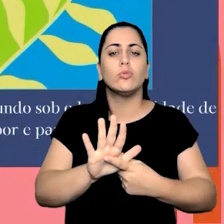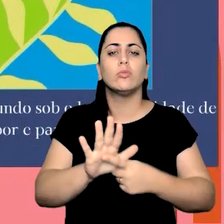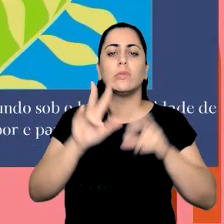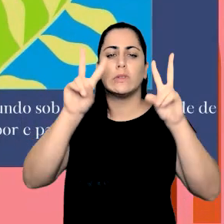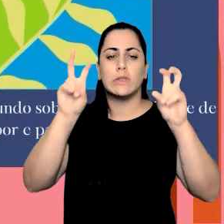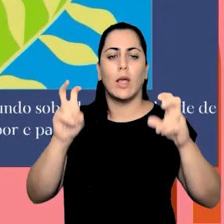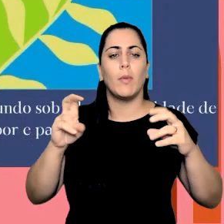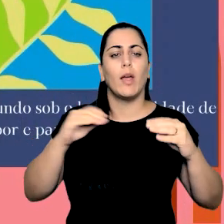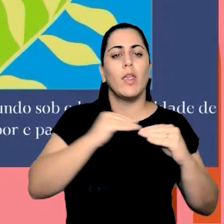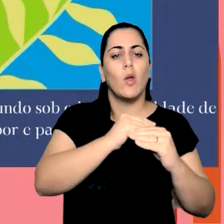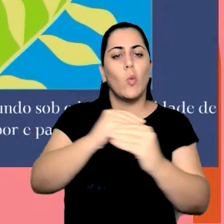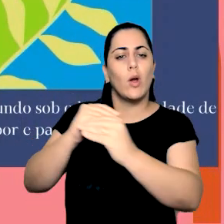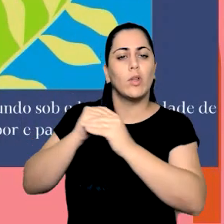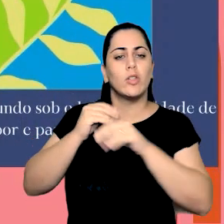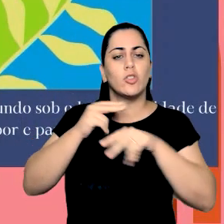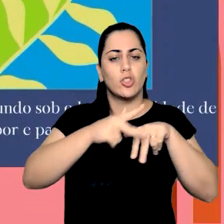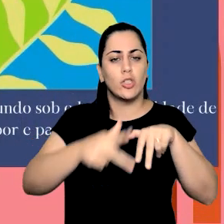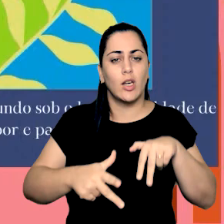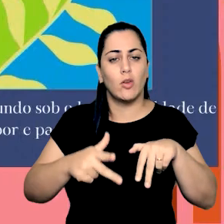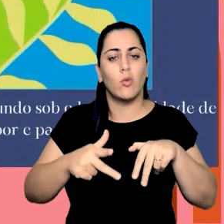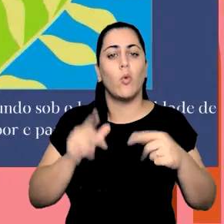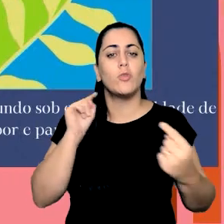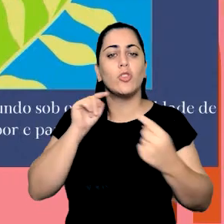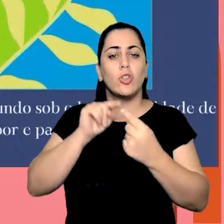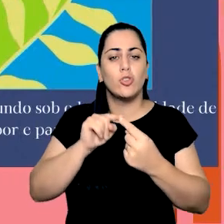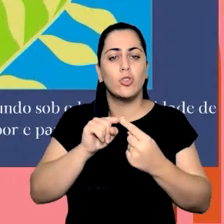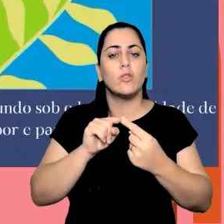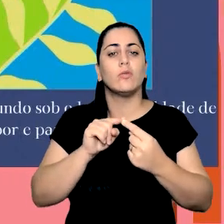climática por e para as mulheres.